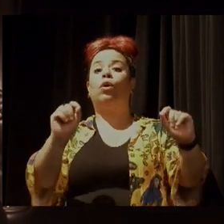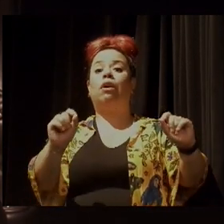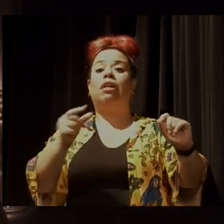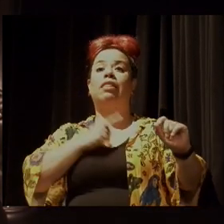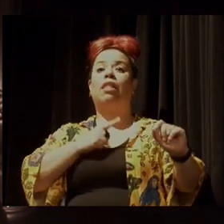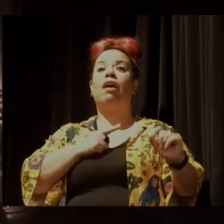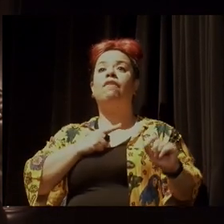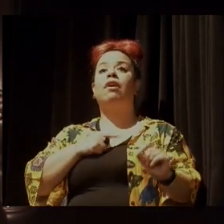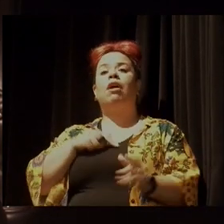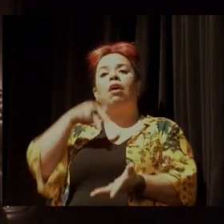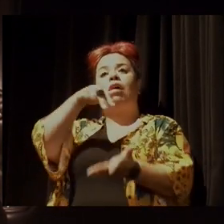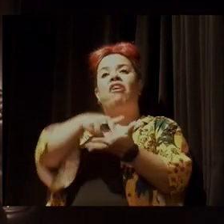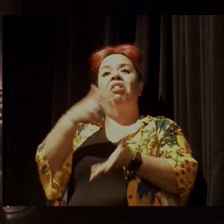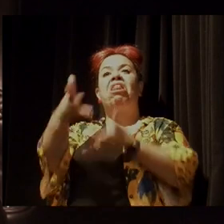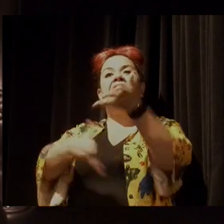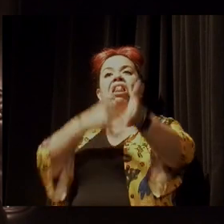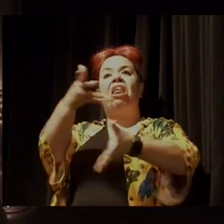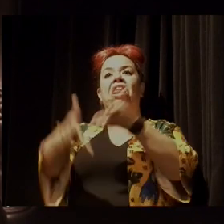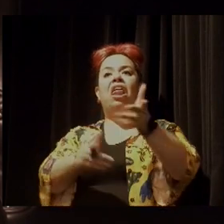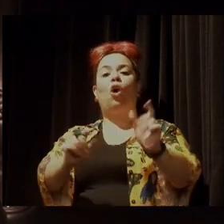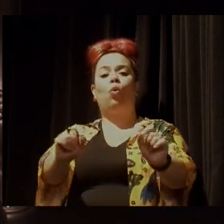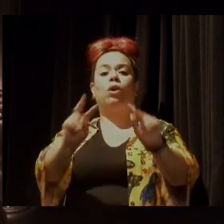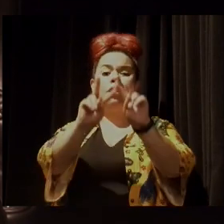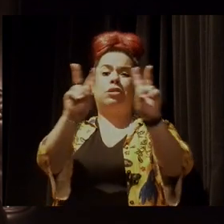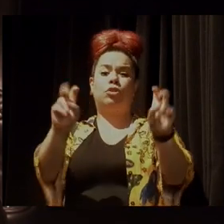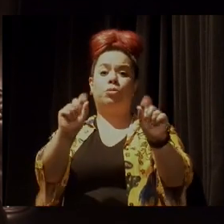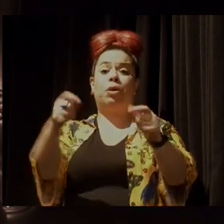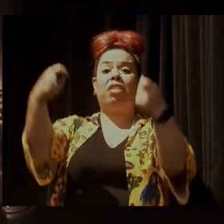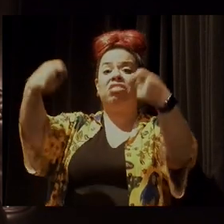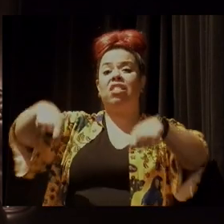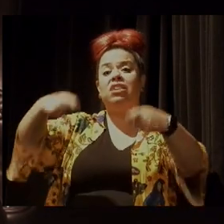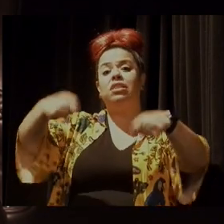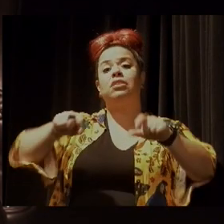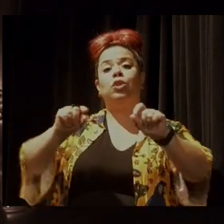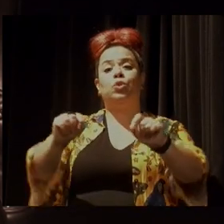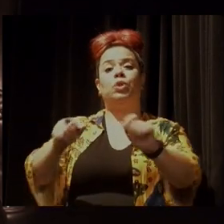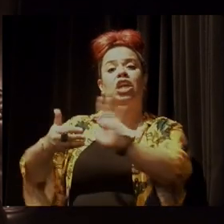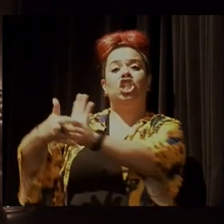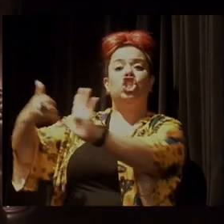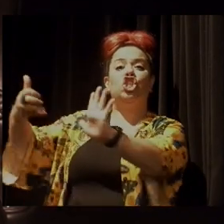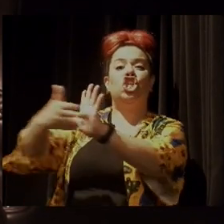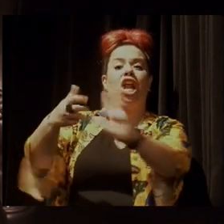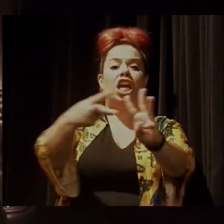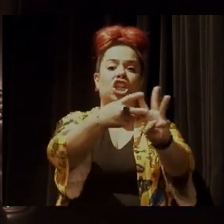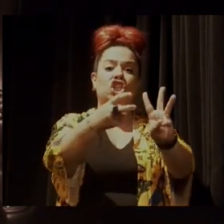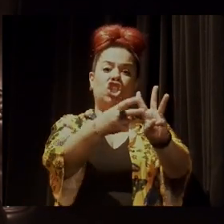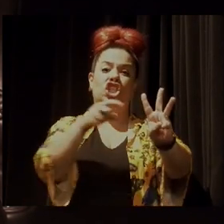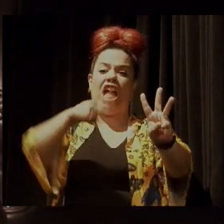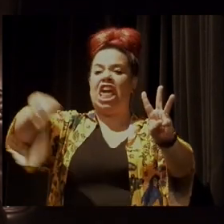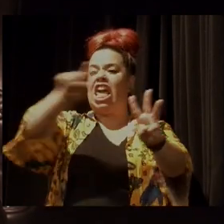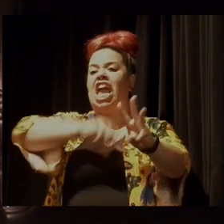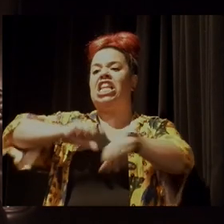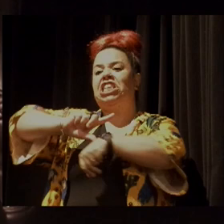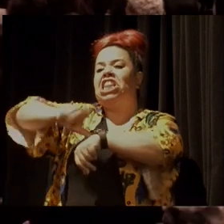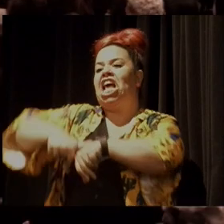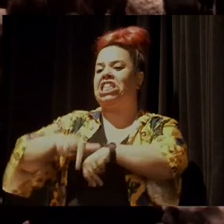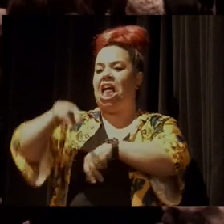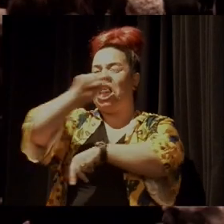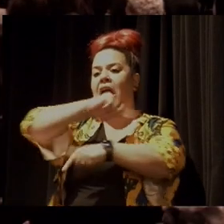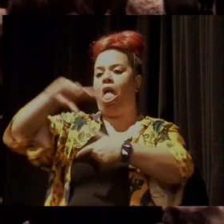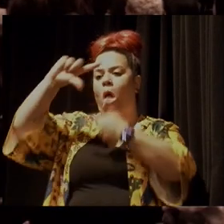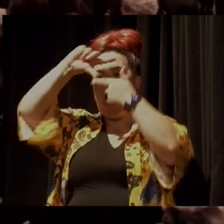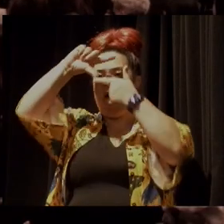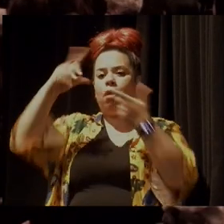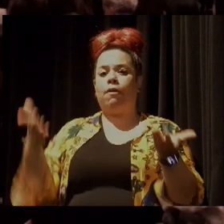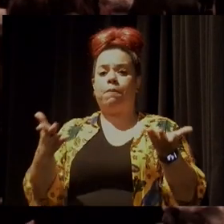discursos falam sobre a necessidade de tirar os povos indígenas do atraso, de permitir